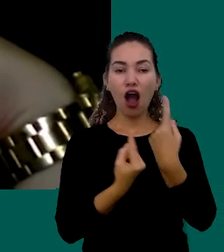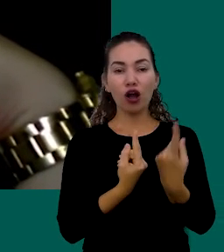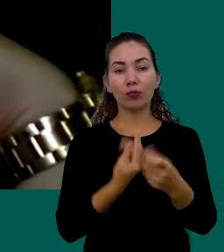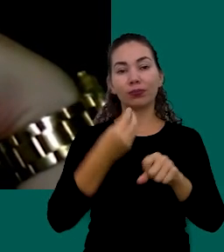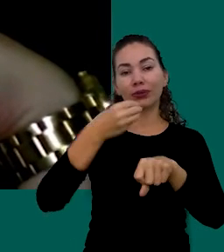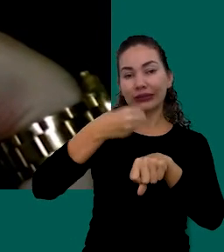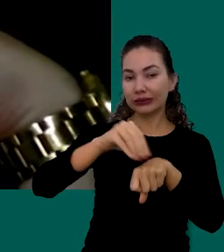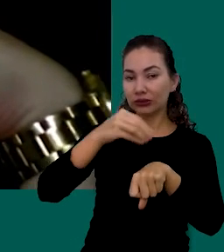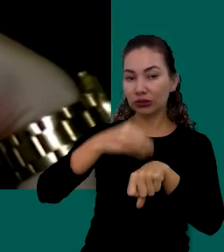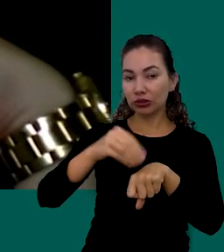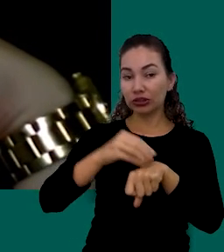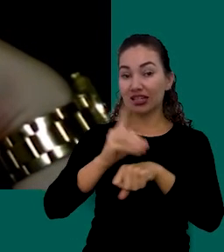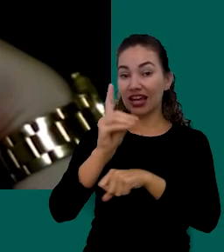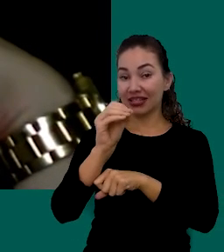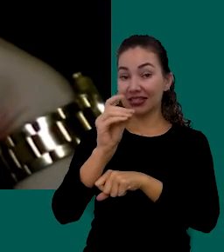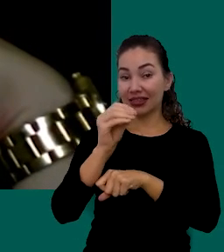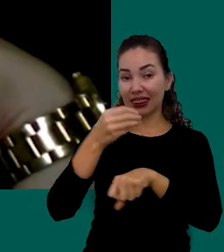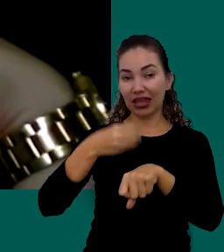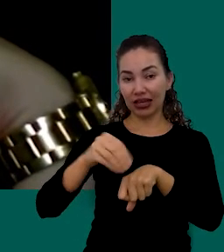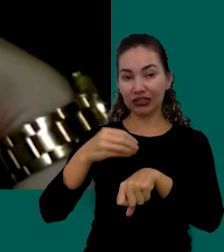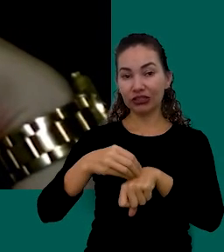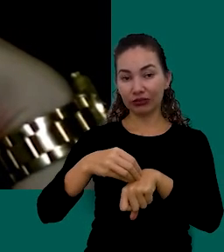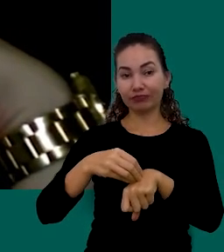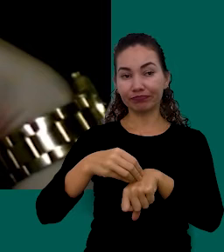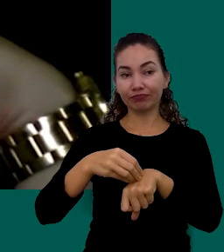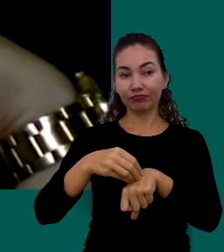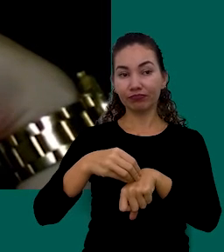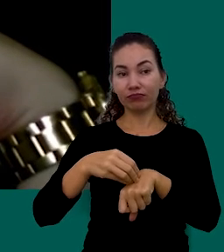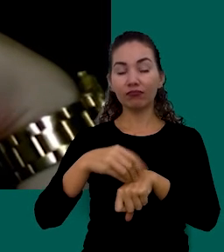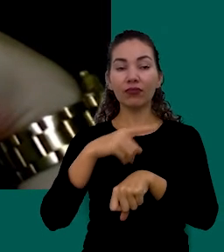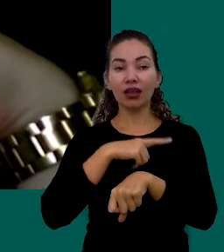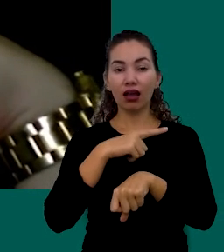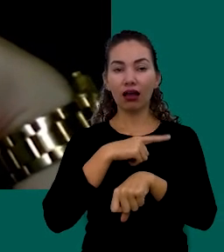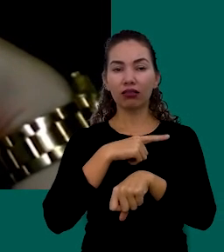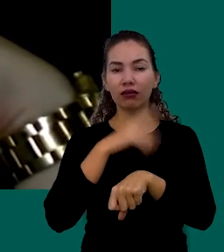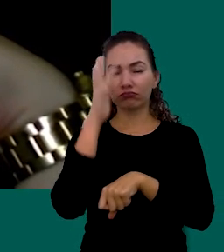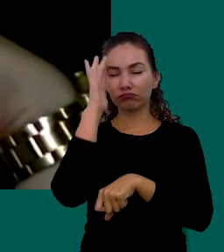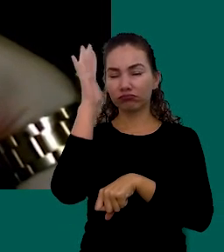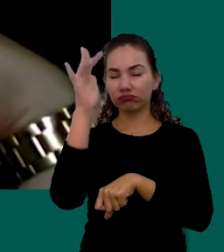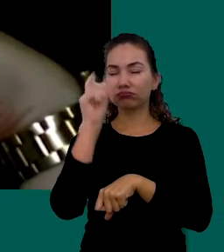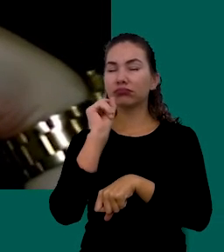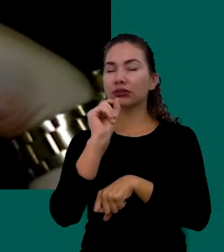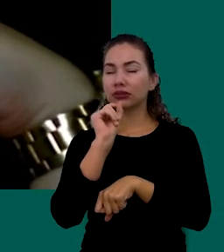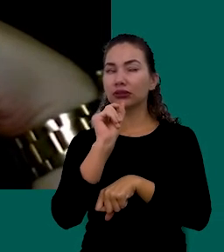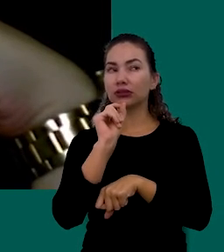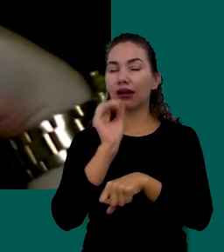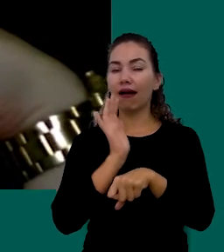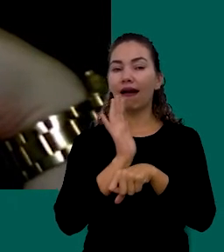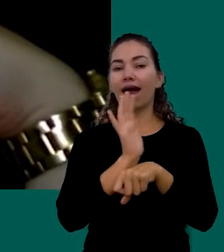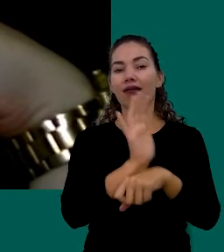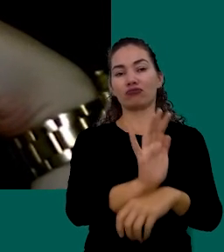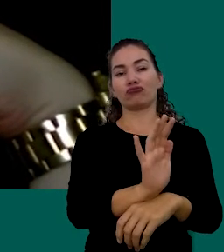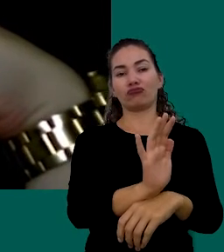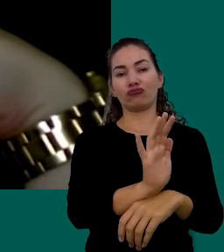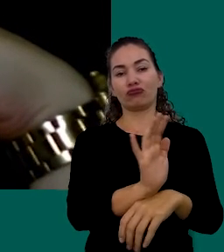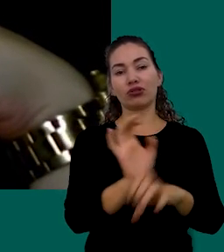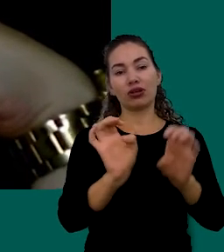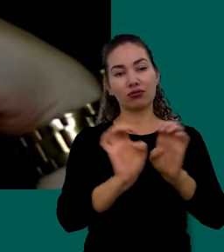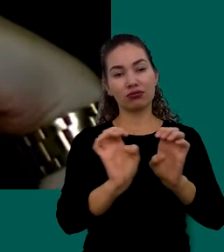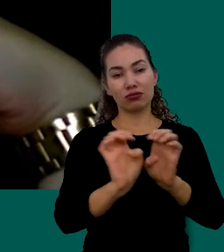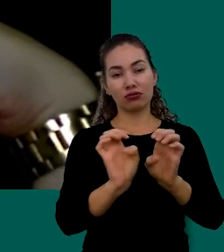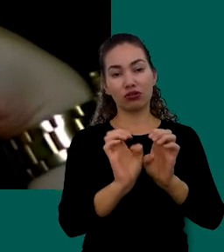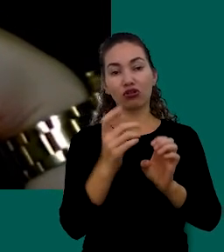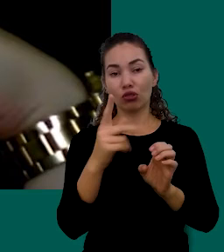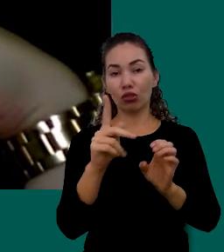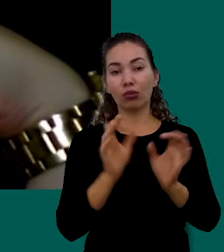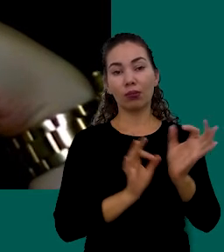Dez Dicas Que Trazem Uma Linha De Pensamento Que Auxiliam Na Estruturação